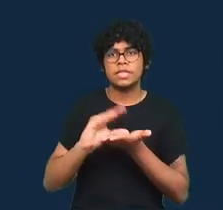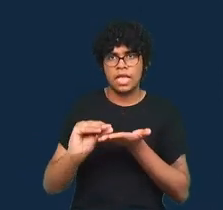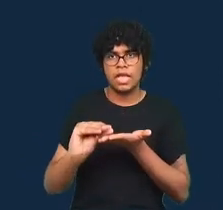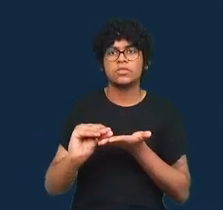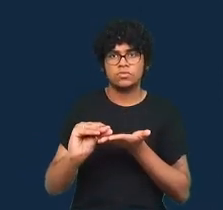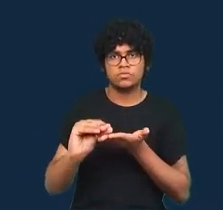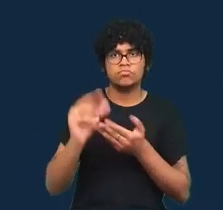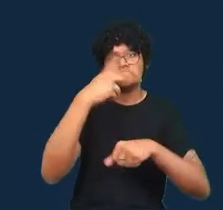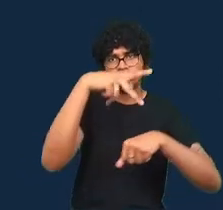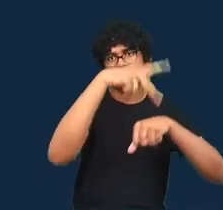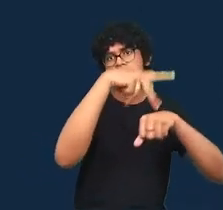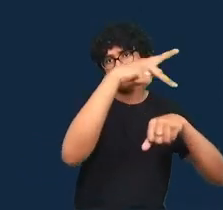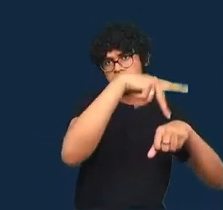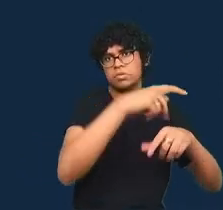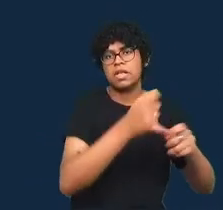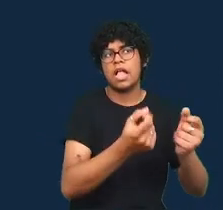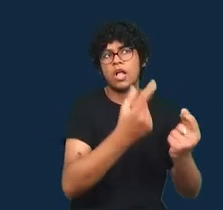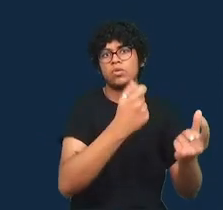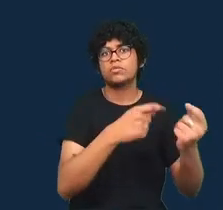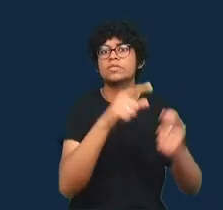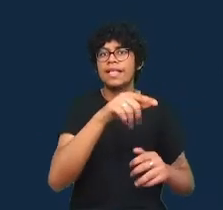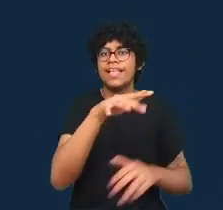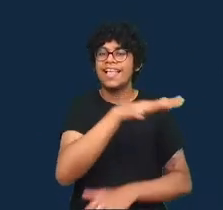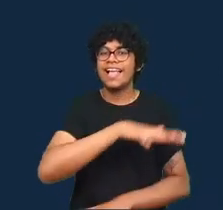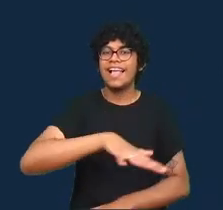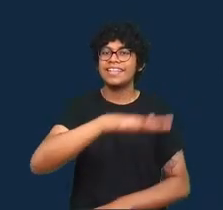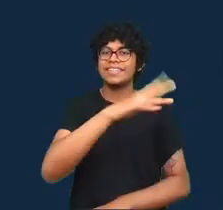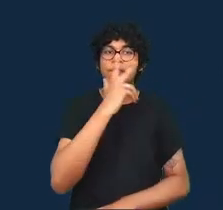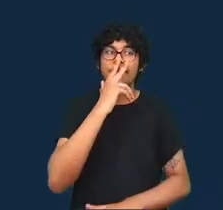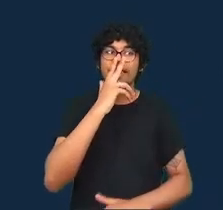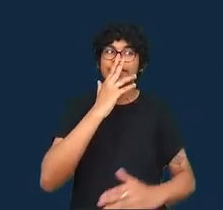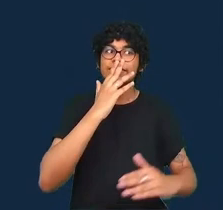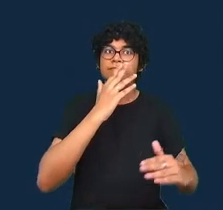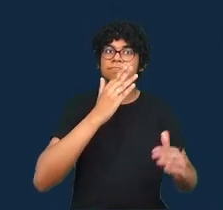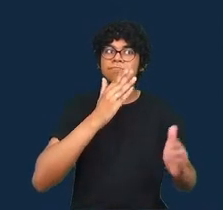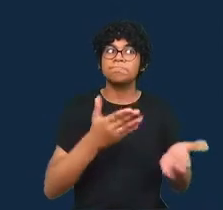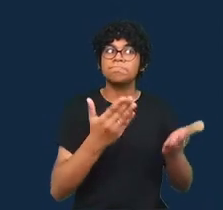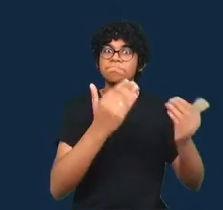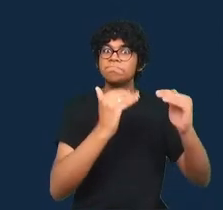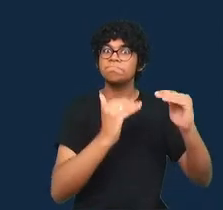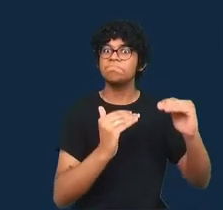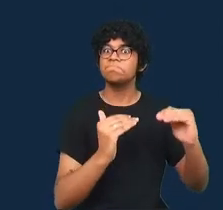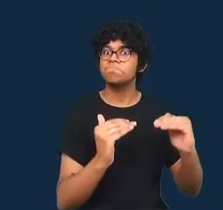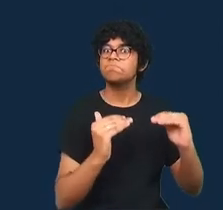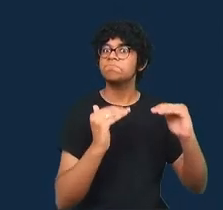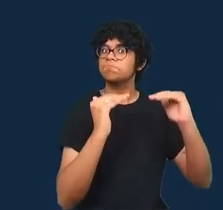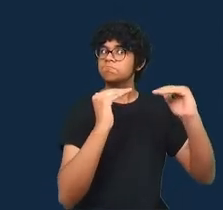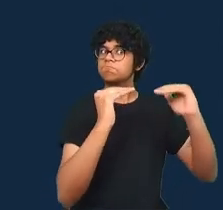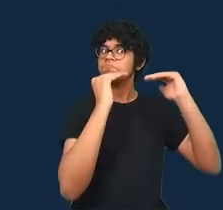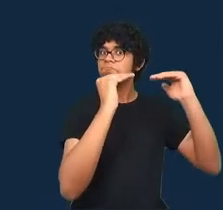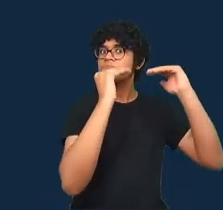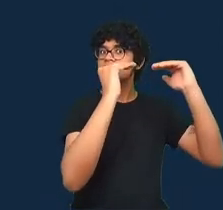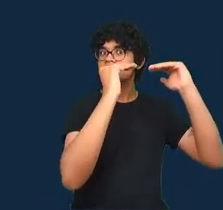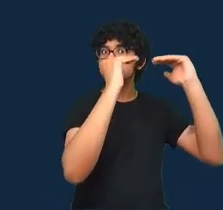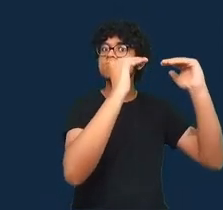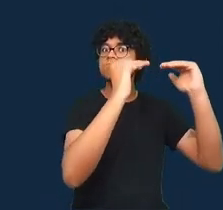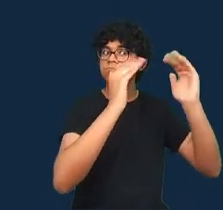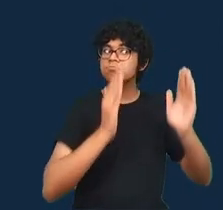que a sua área está subindo está evoluindo e que em geral está indo muito bem